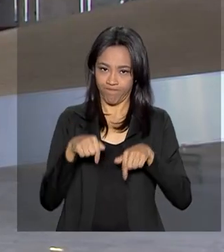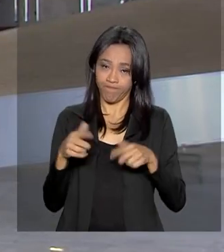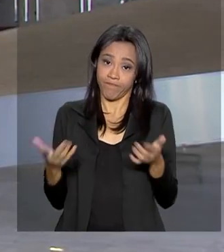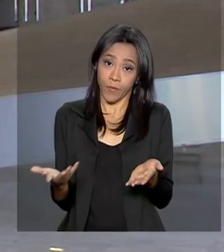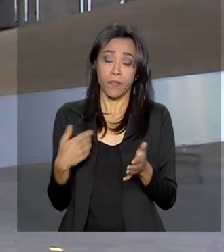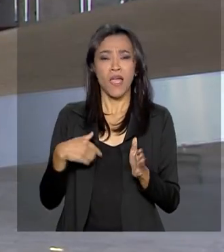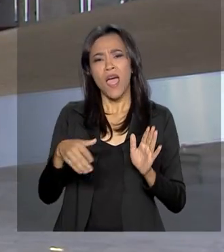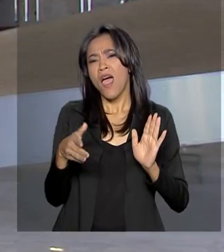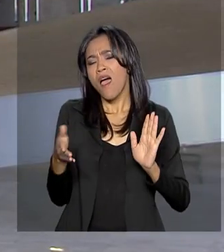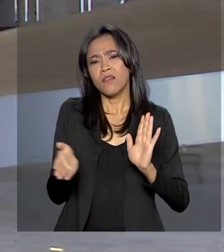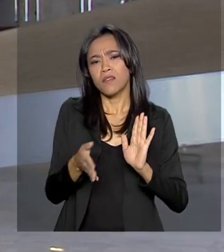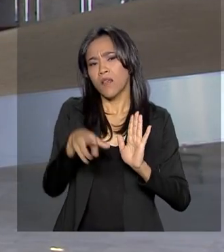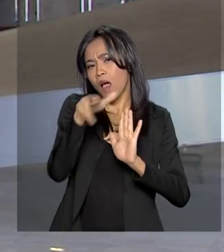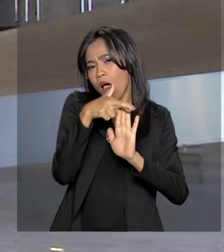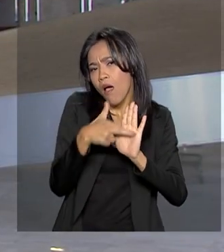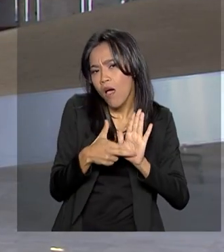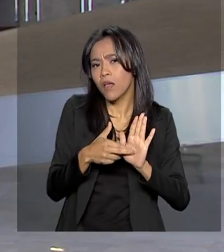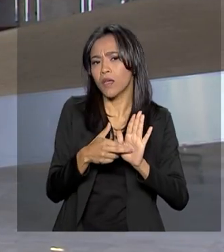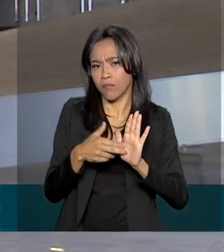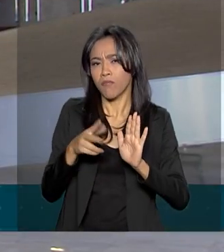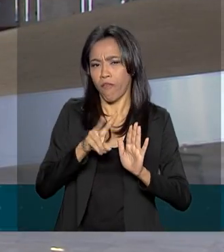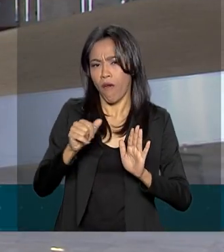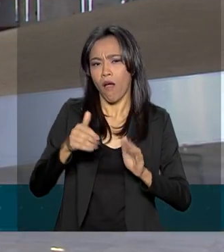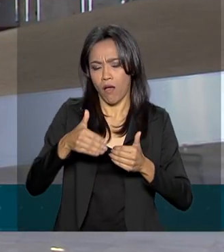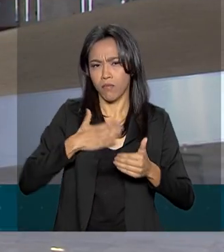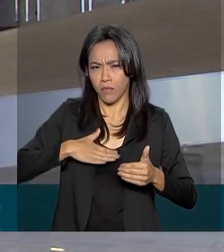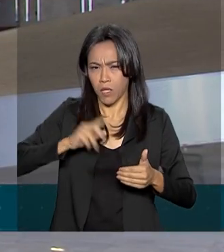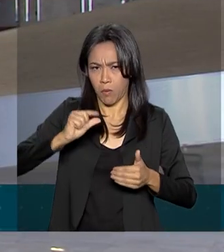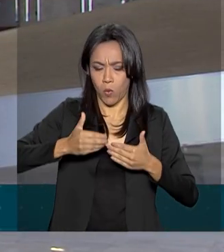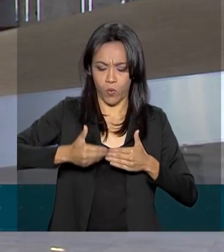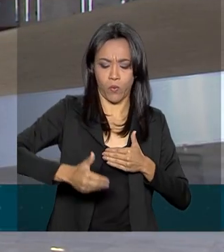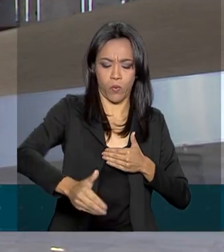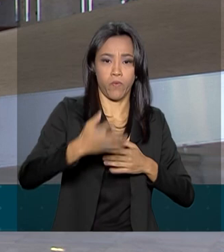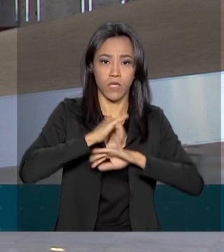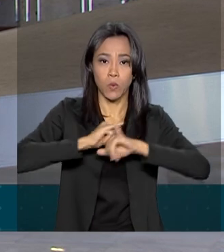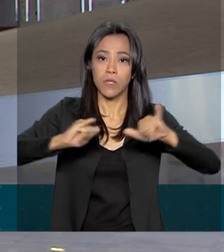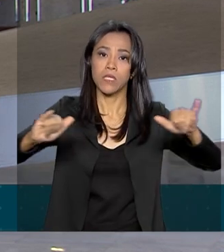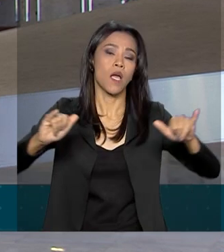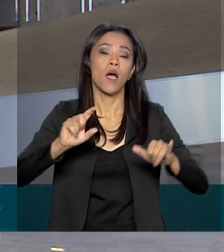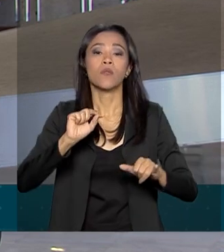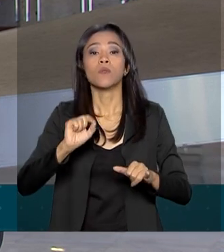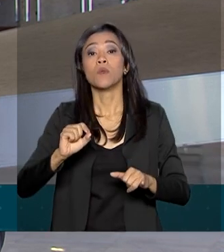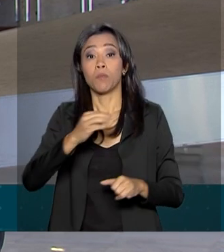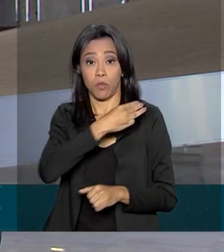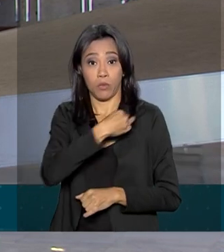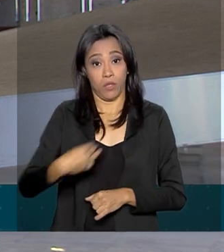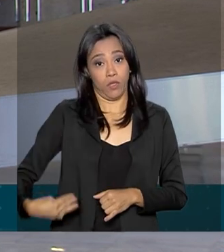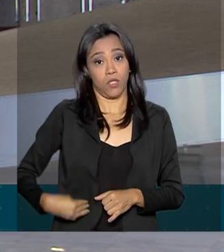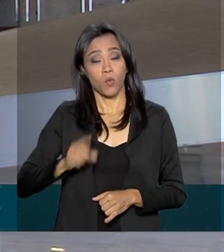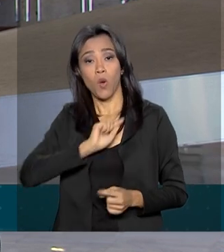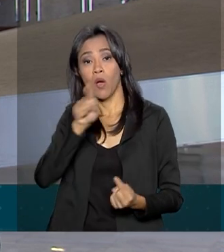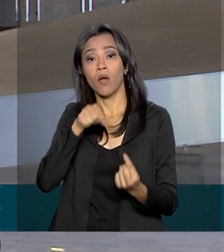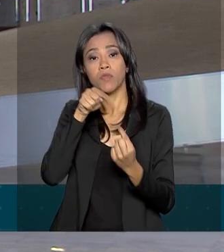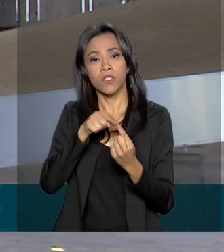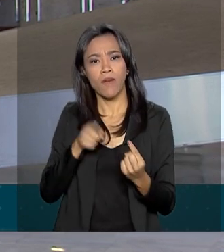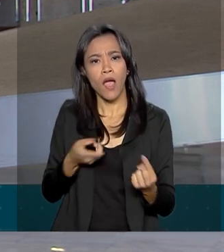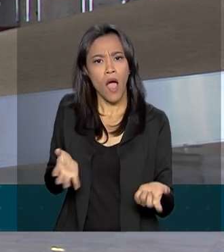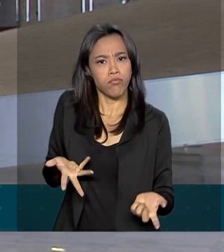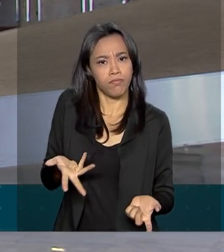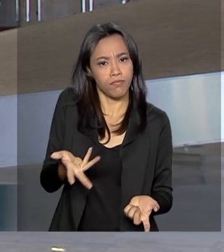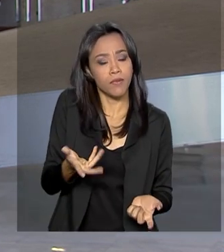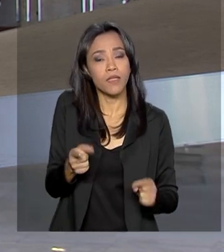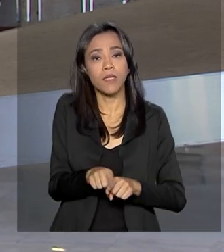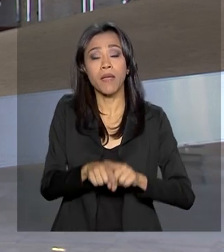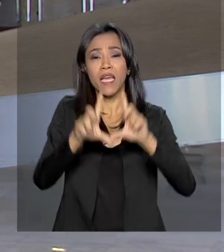medidas, que serão anunciadas logo mais pelo ministro da Economia, Paulo Guedes, pretende dar maior agilidade e reduzir